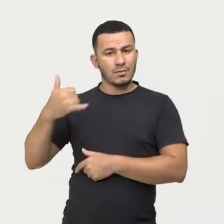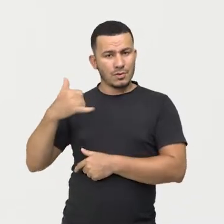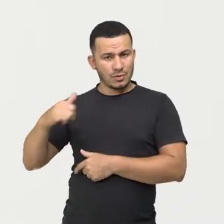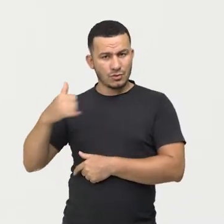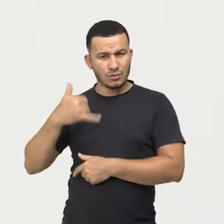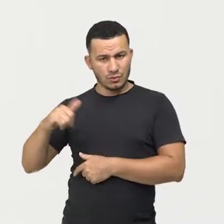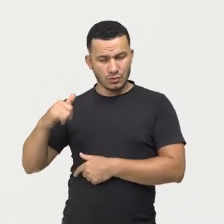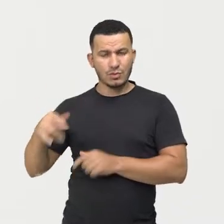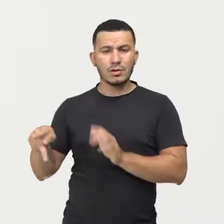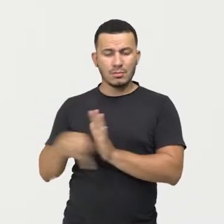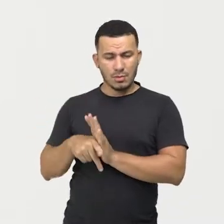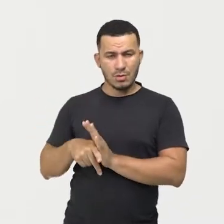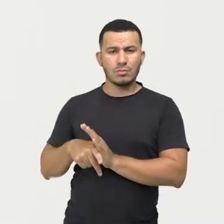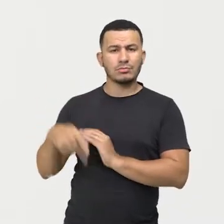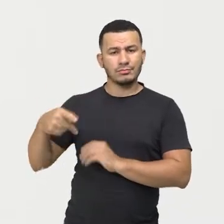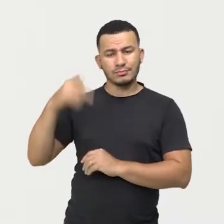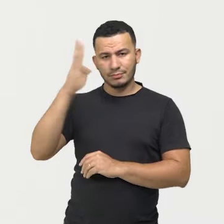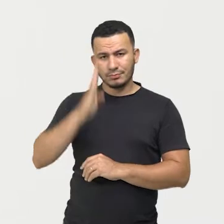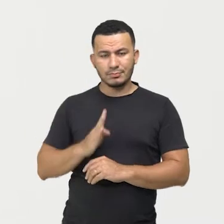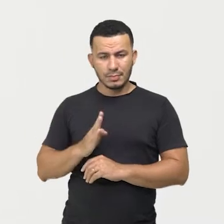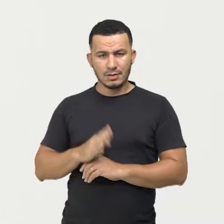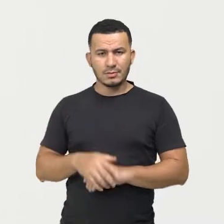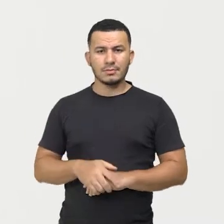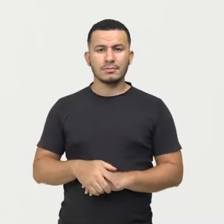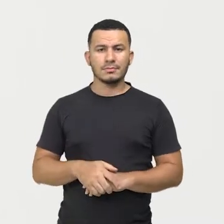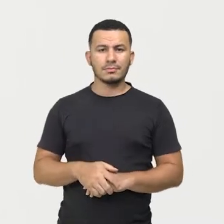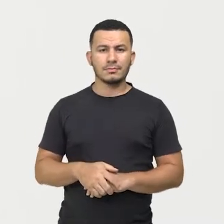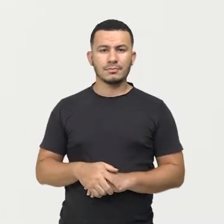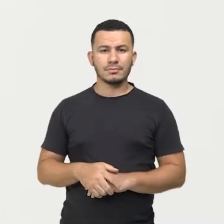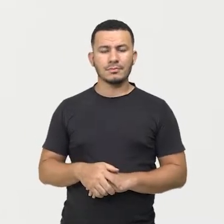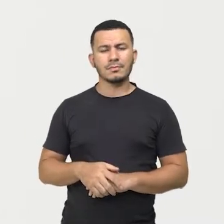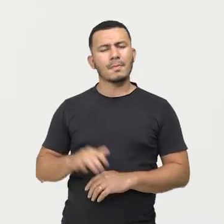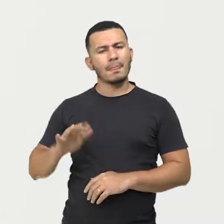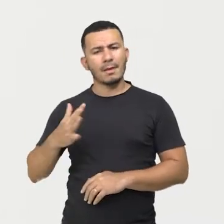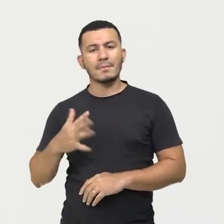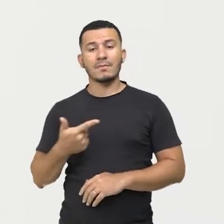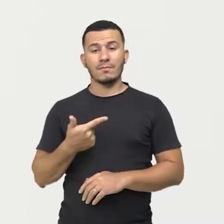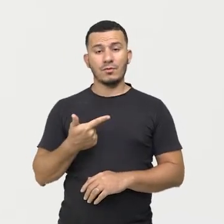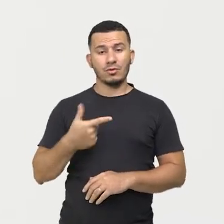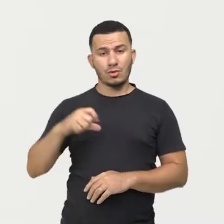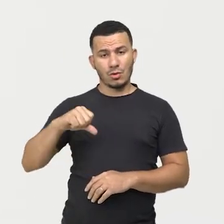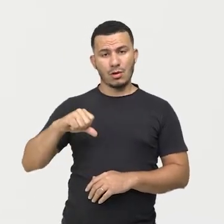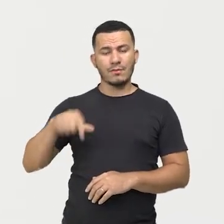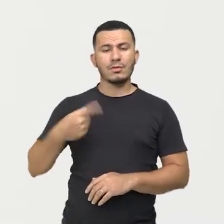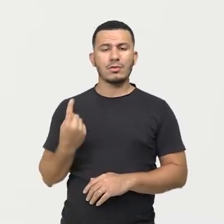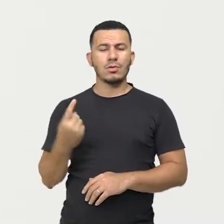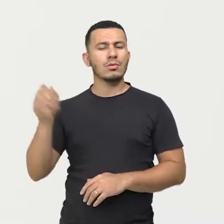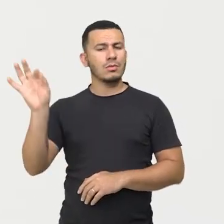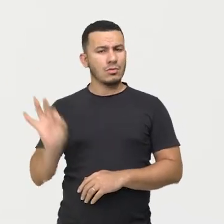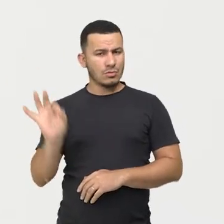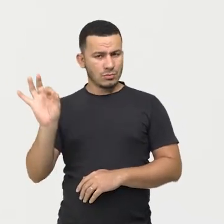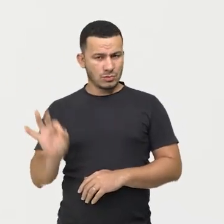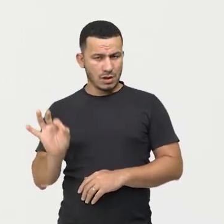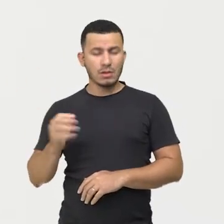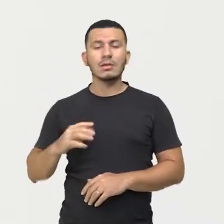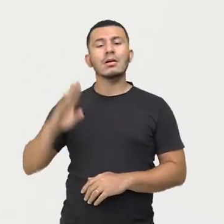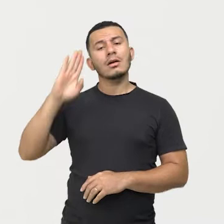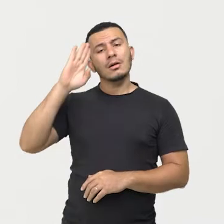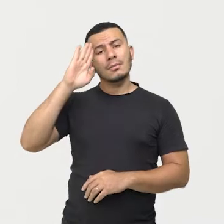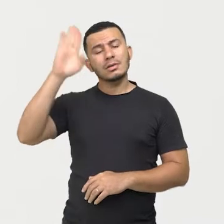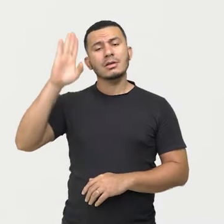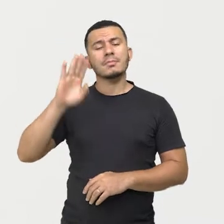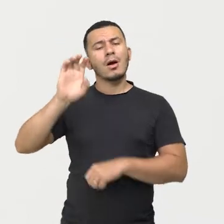hidrelétrica aqui no Brasil. Quase não, cerca de 29,1%. E o principal